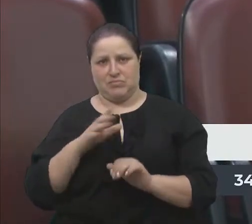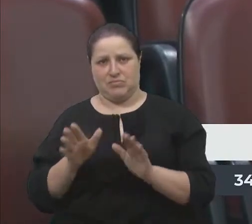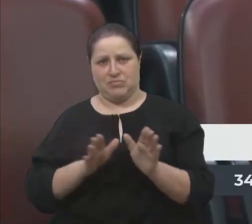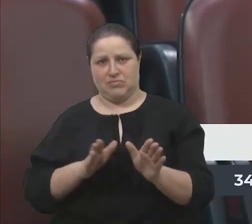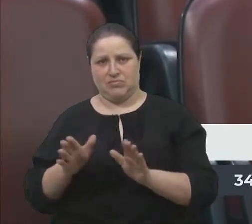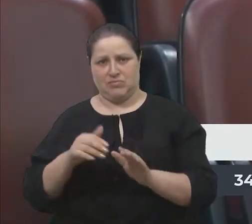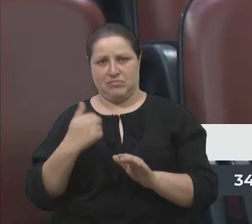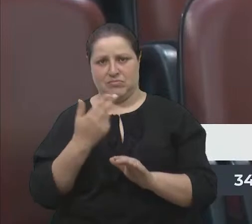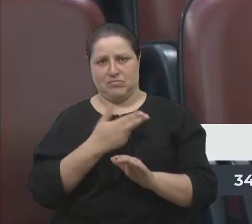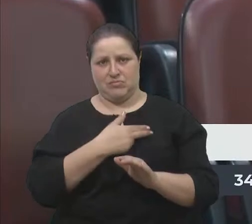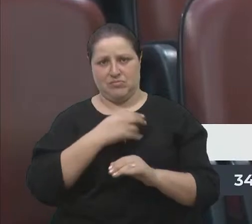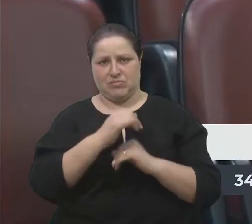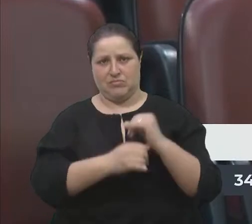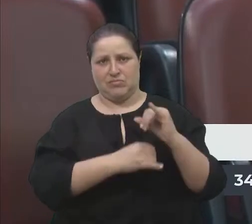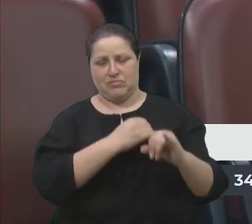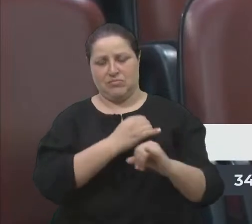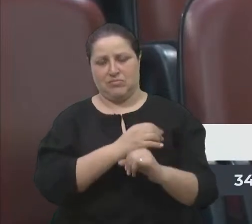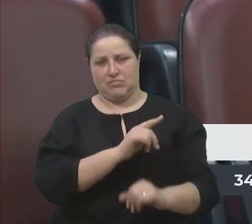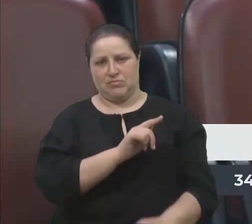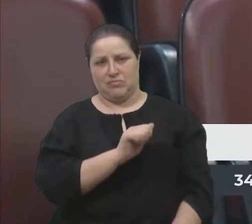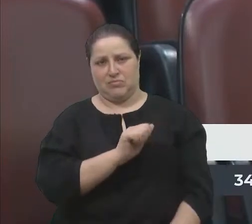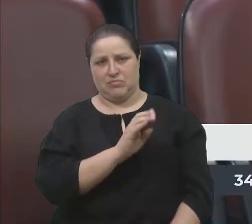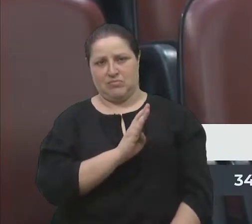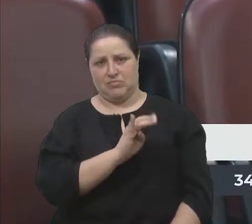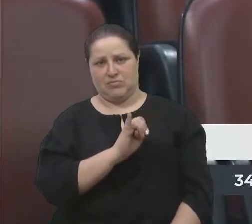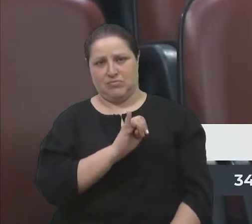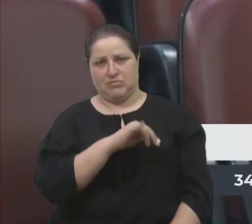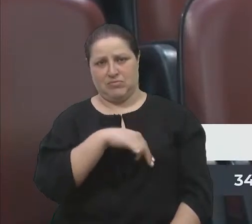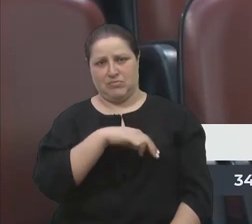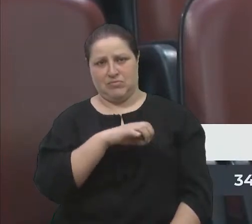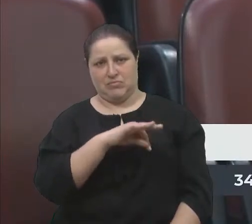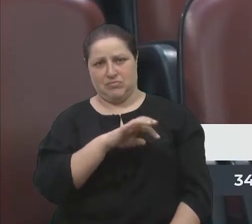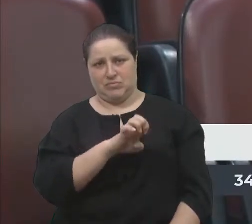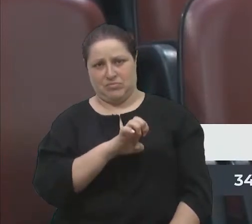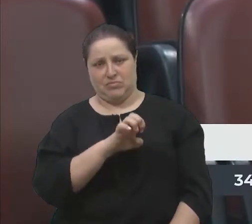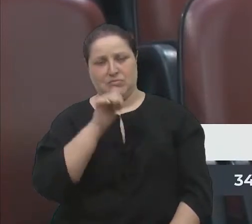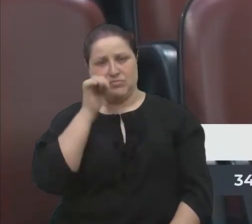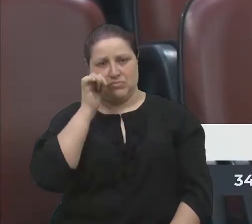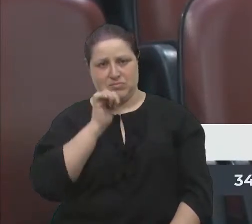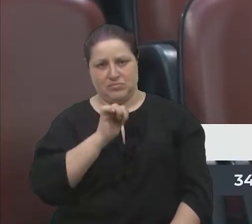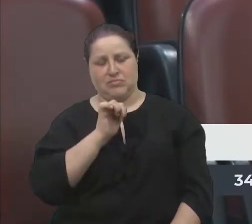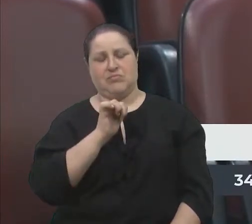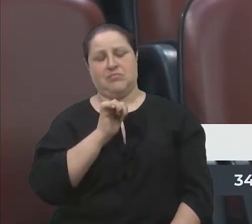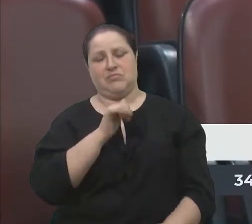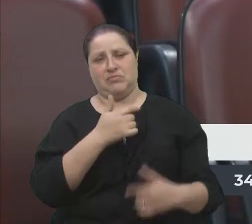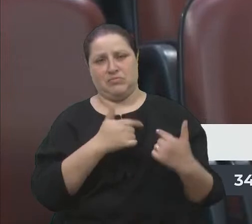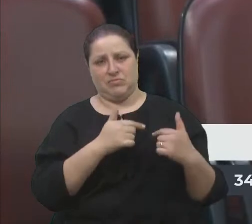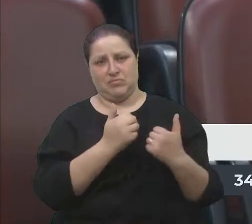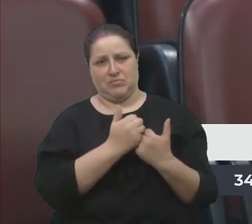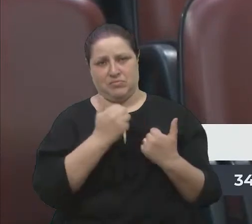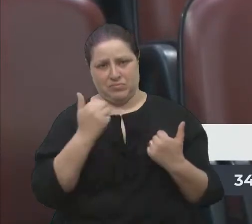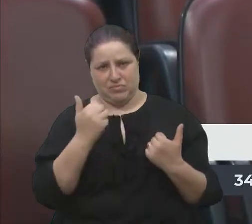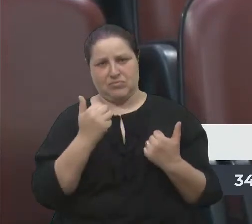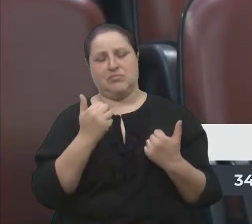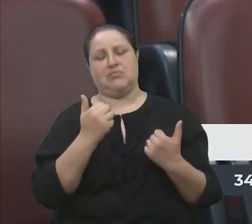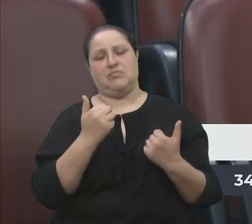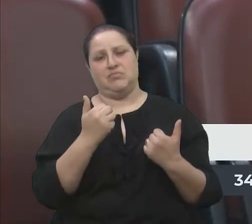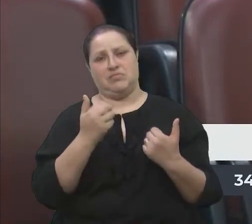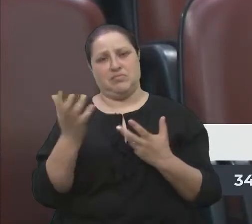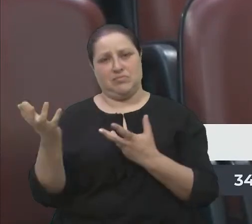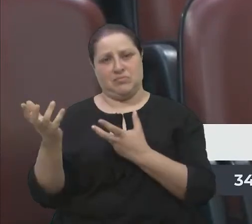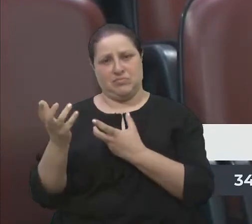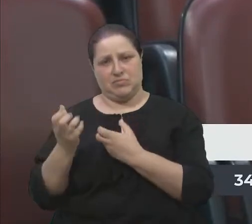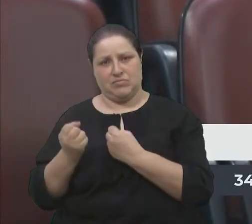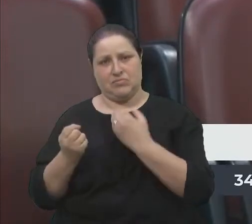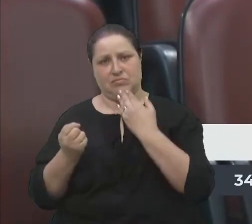online, onde as gurias estão ali, as assessoras estão ali para receber esses pedidos de demandas, que